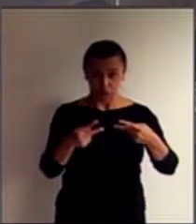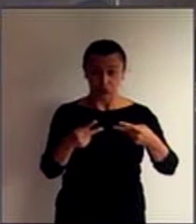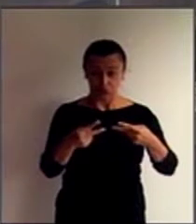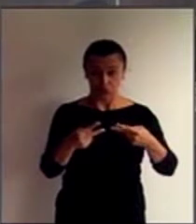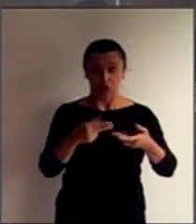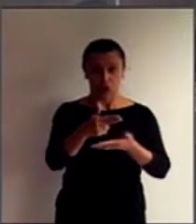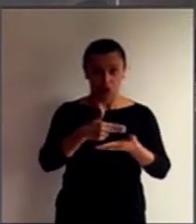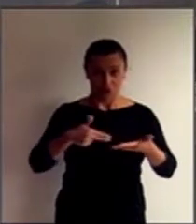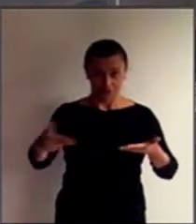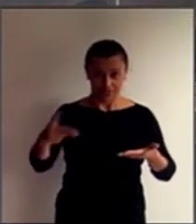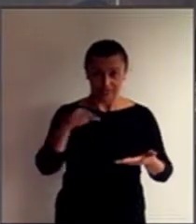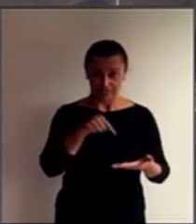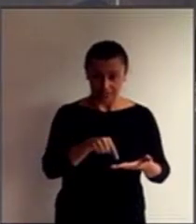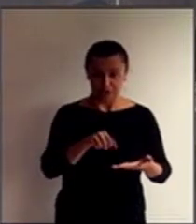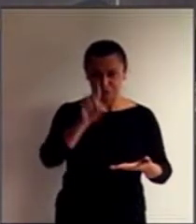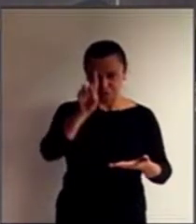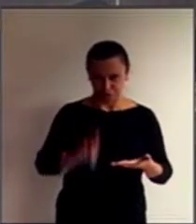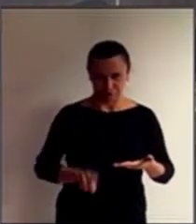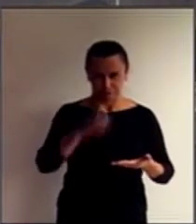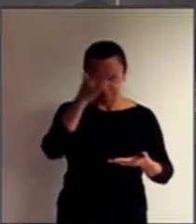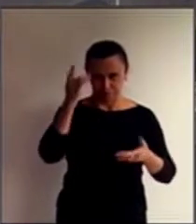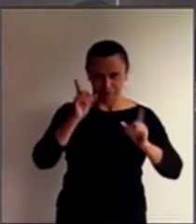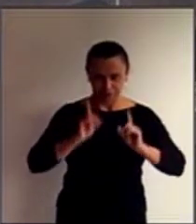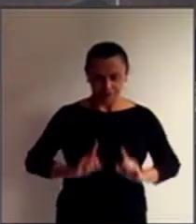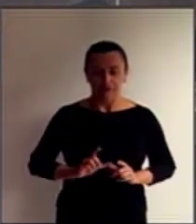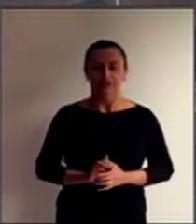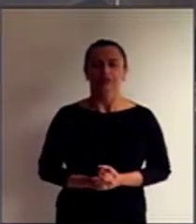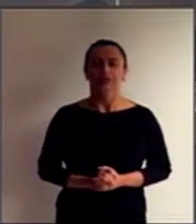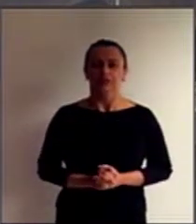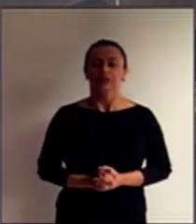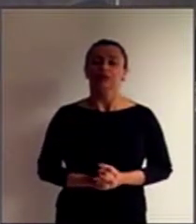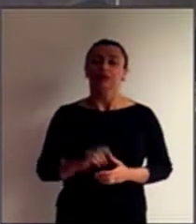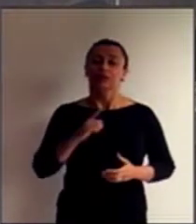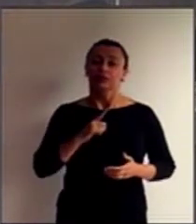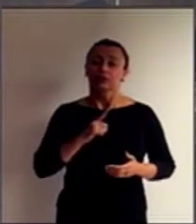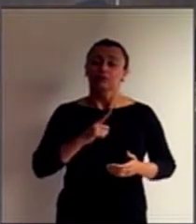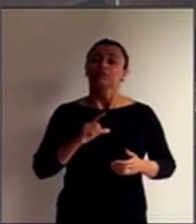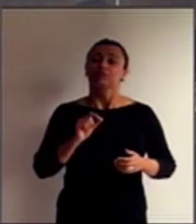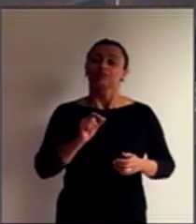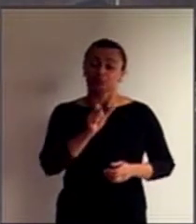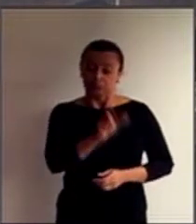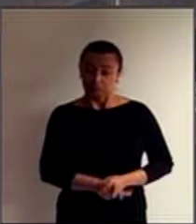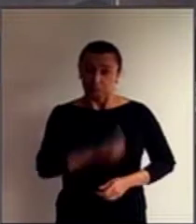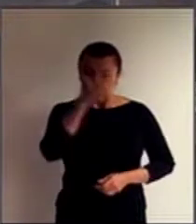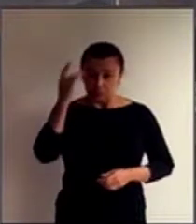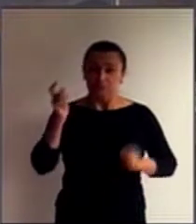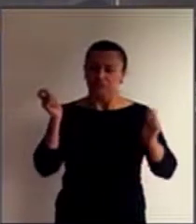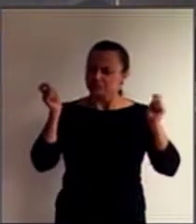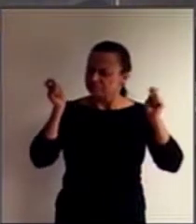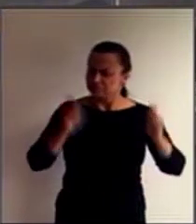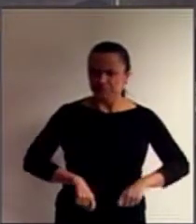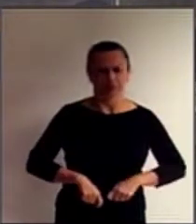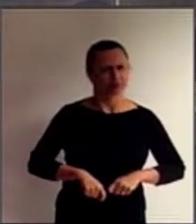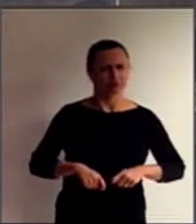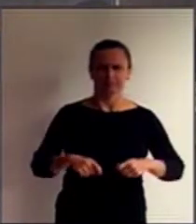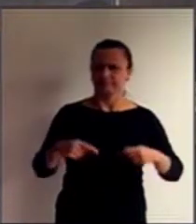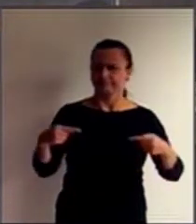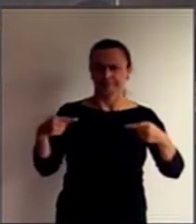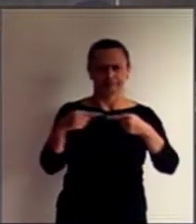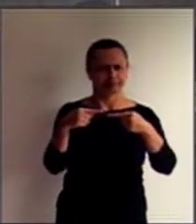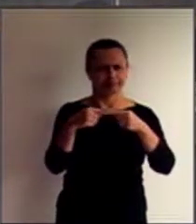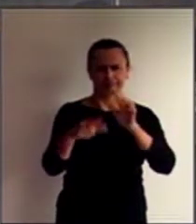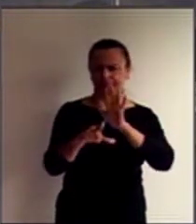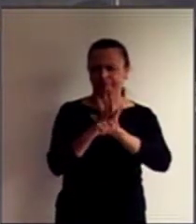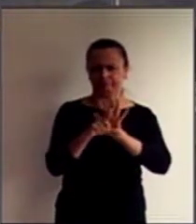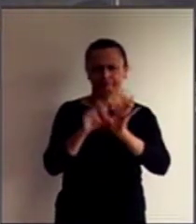Convenção sobre os Direitos da Pessoa com Deficiência estabelece que tais pessoas gozam de capacidade legal em